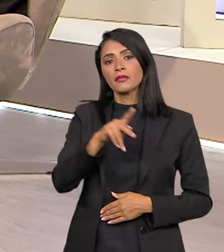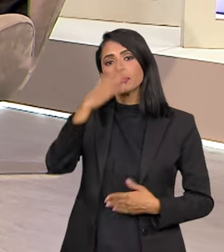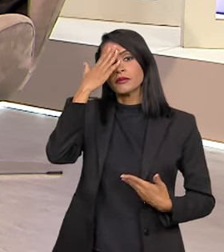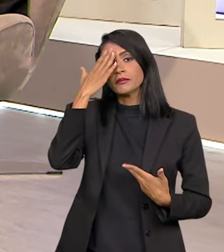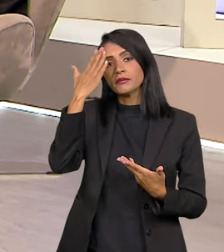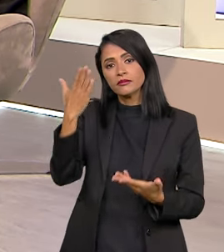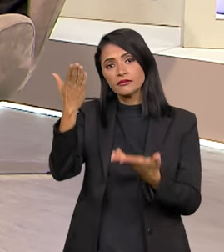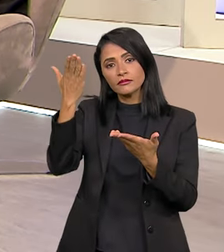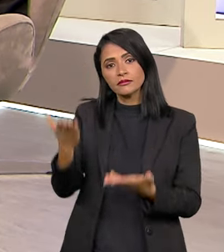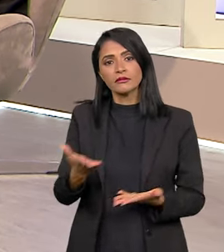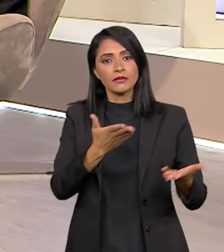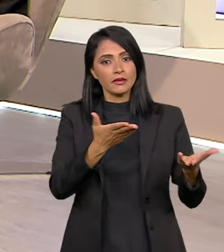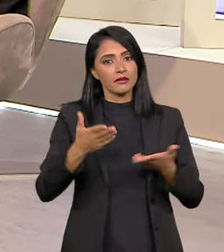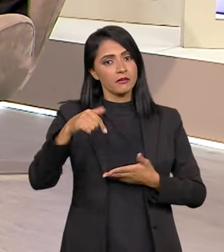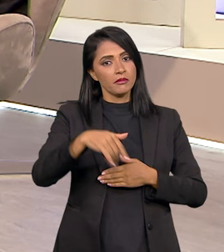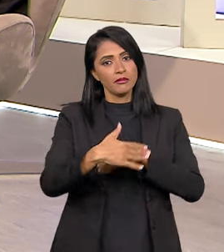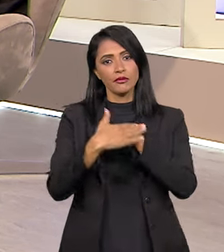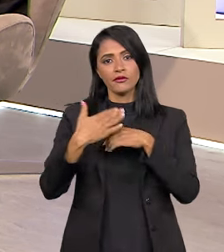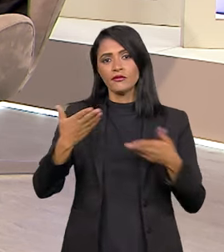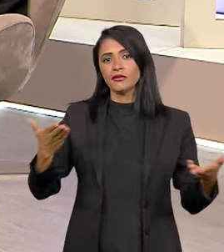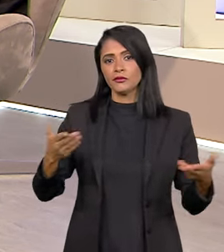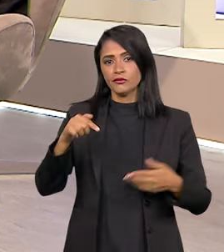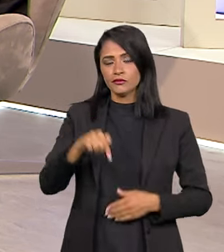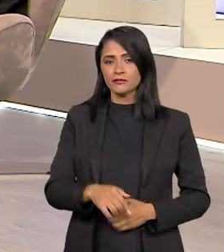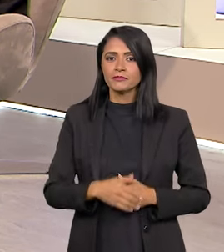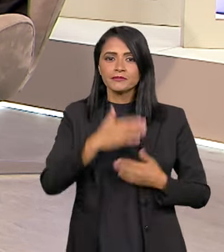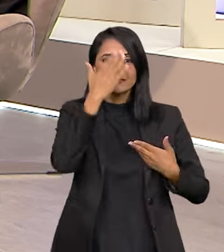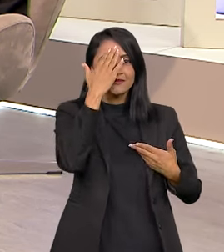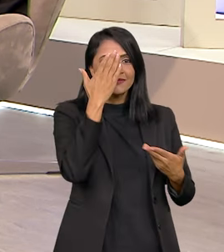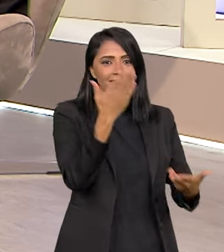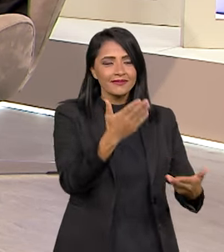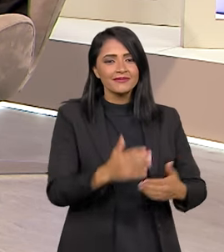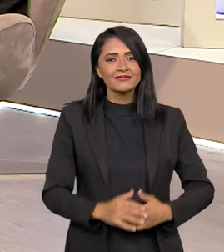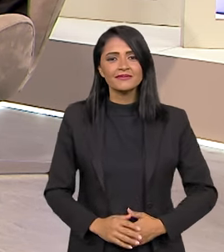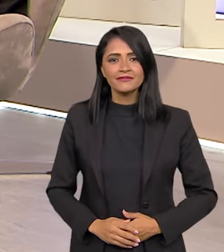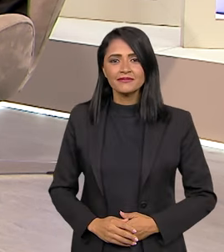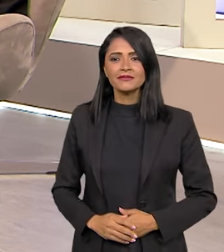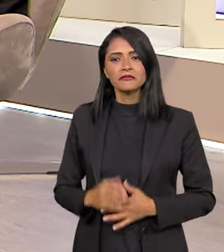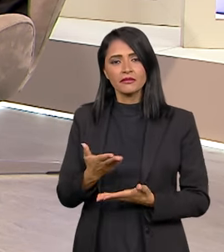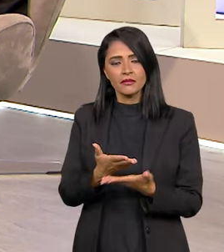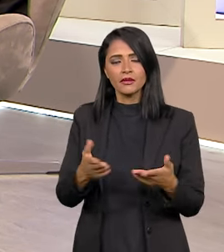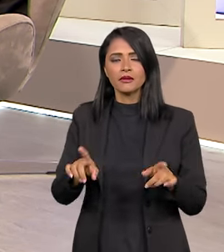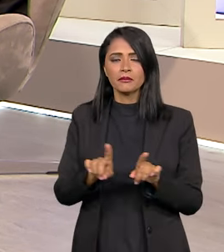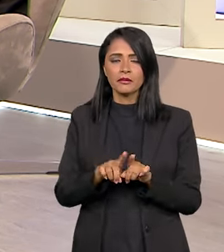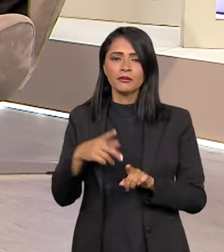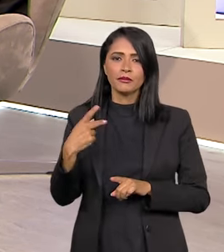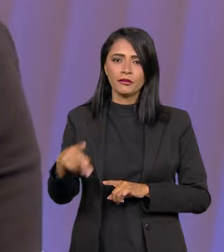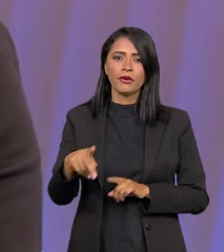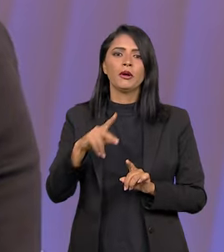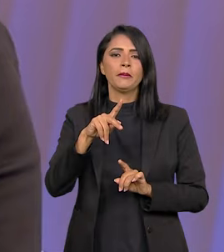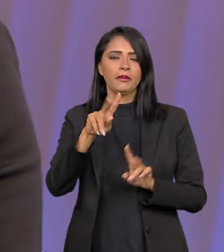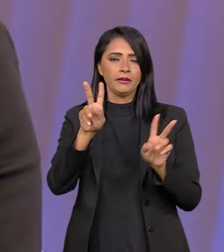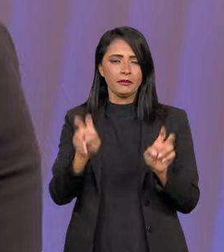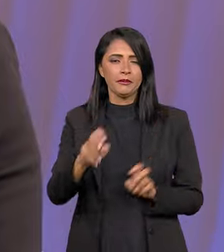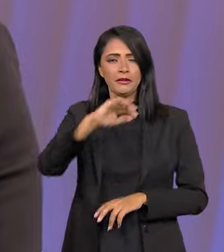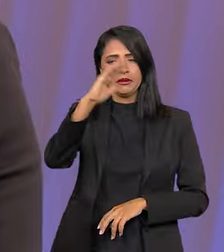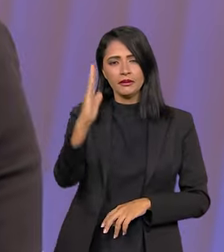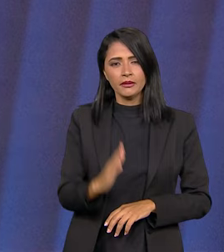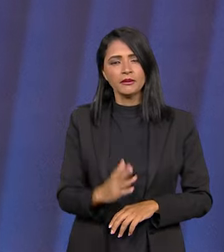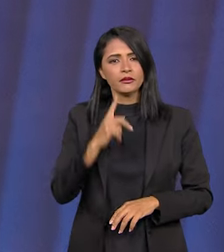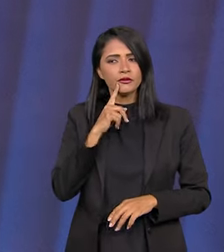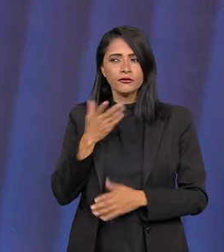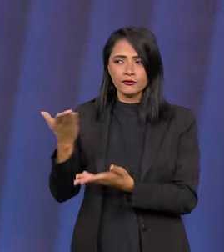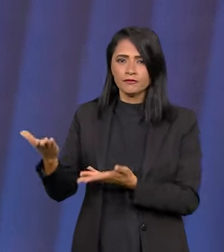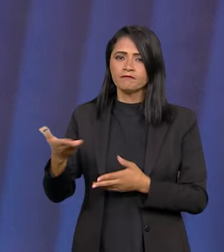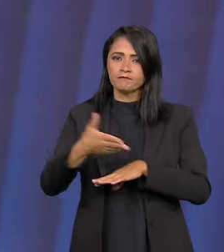Bom, presidente, obrigado por nos receber para essa conversa aqui hoje. Eu que agradeço, Carol, e toda a equipe do Brasil em Pauta. Bom,